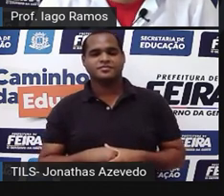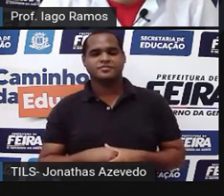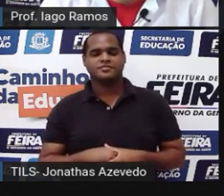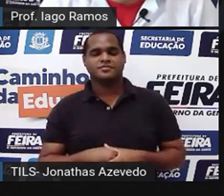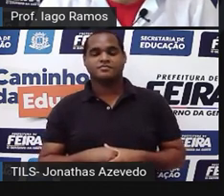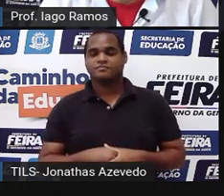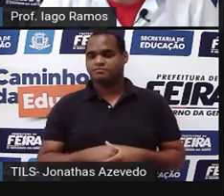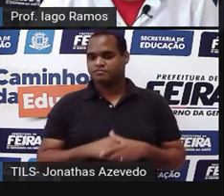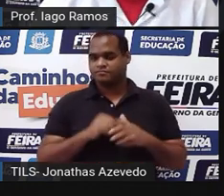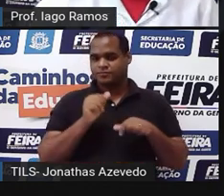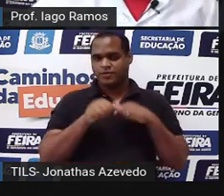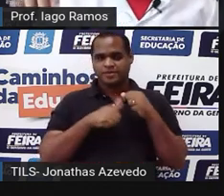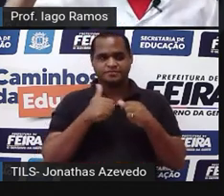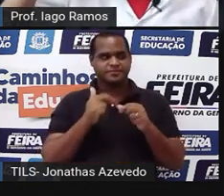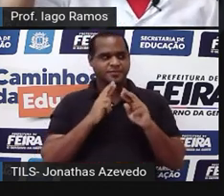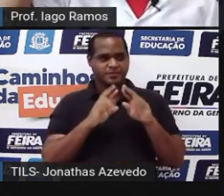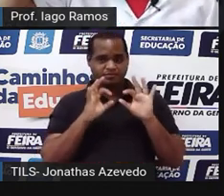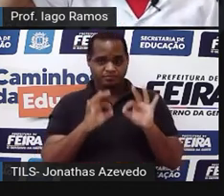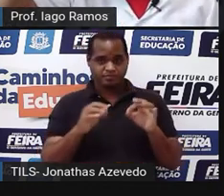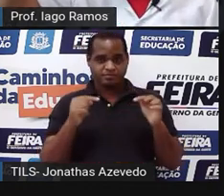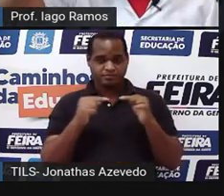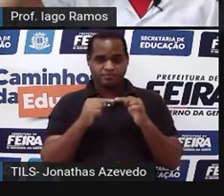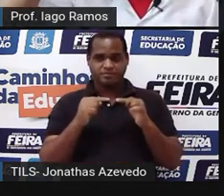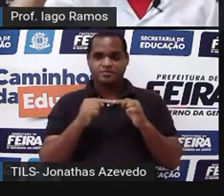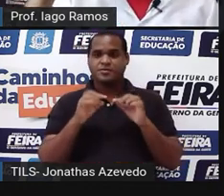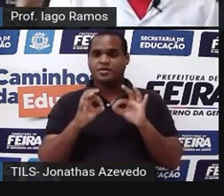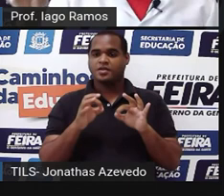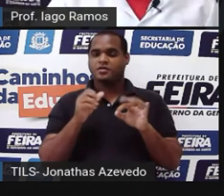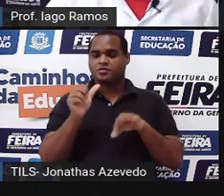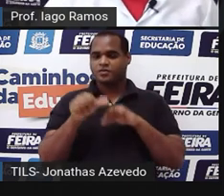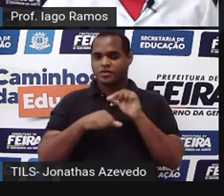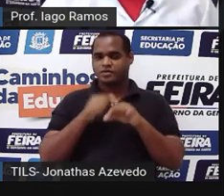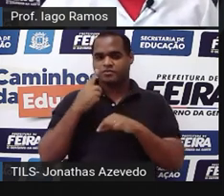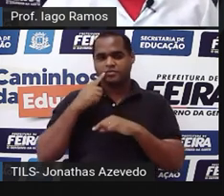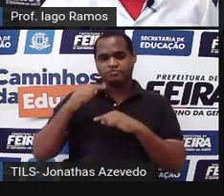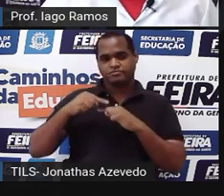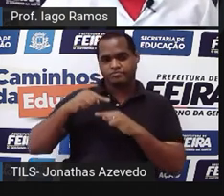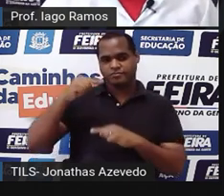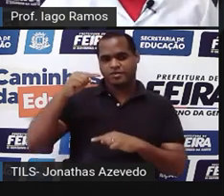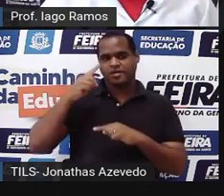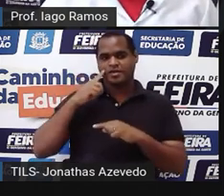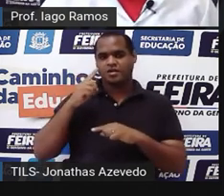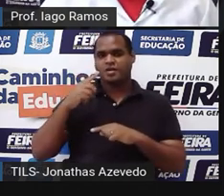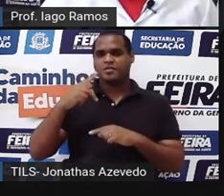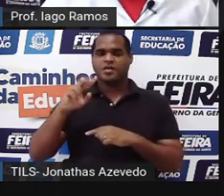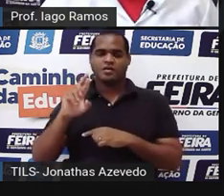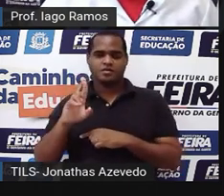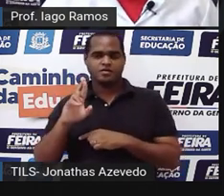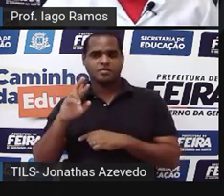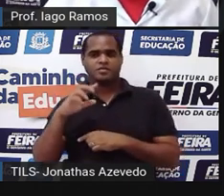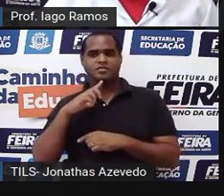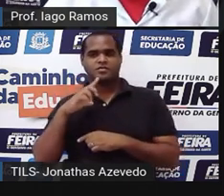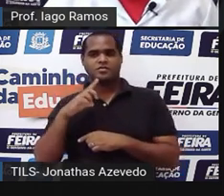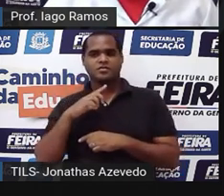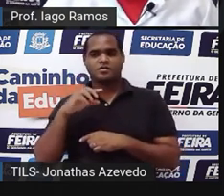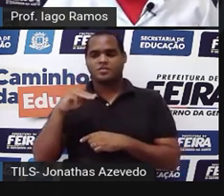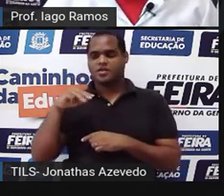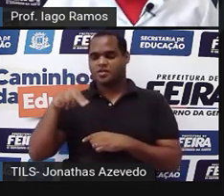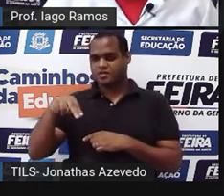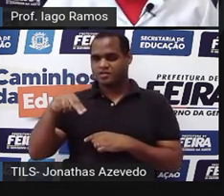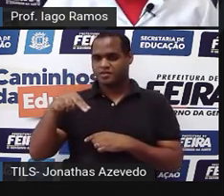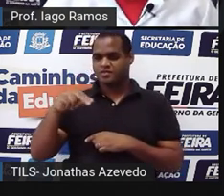Se eu formar uma razão eu estou pegando o do grande para o pequeno então vai ficar PR para MN